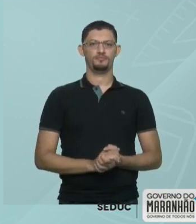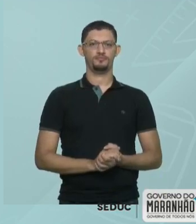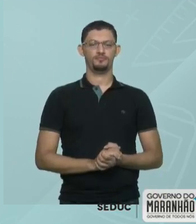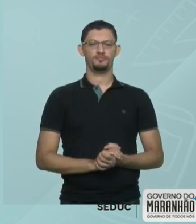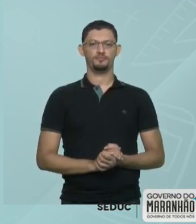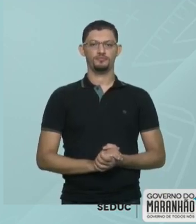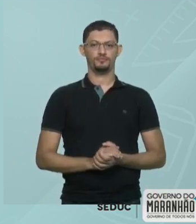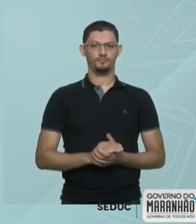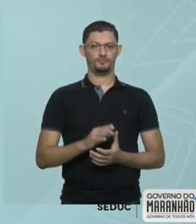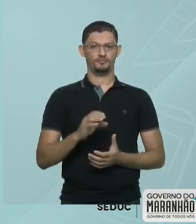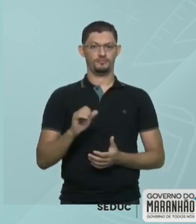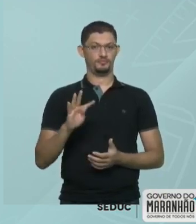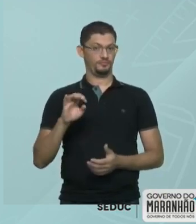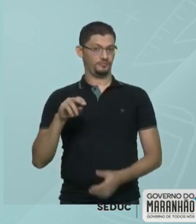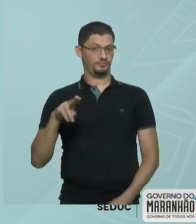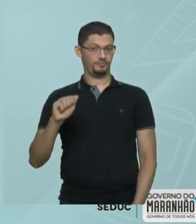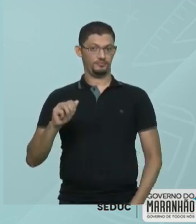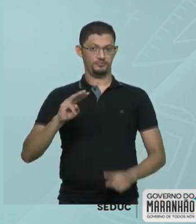o triplo da unidade de milhar.